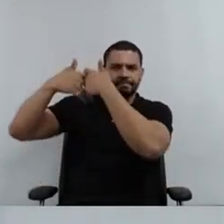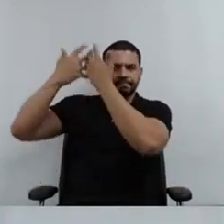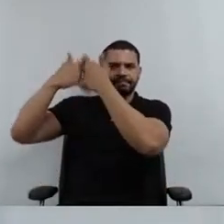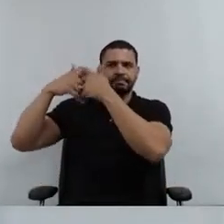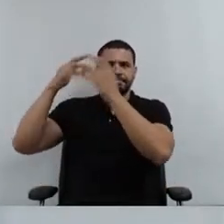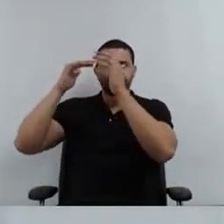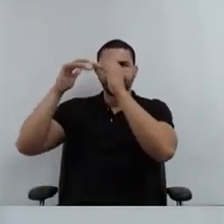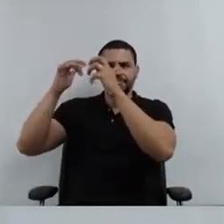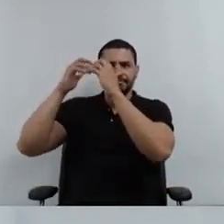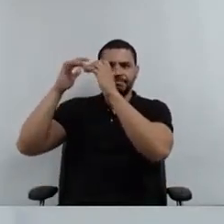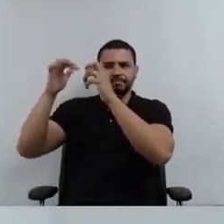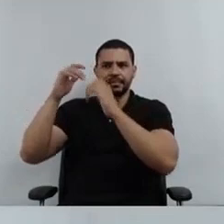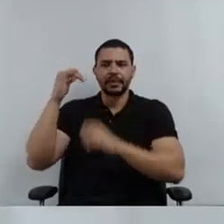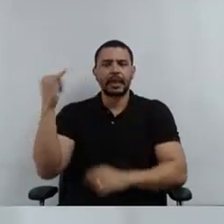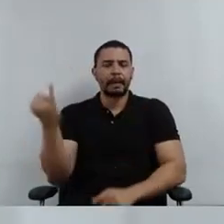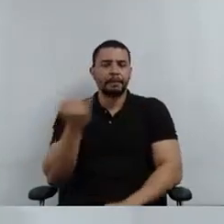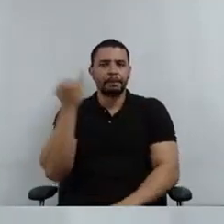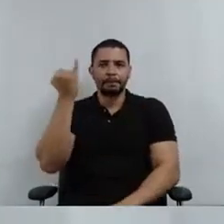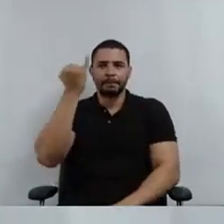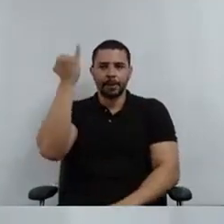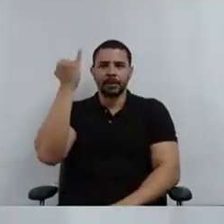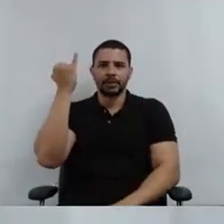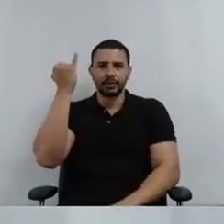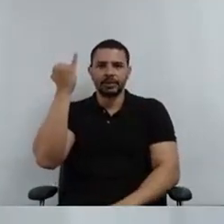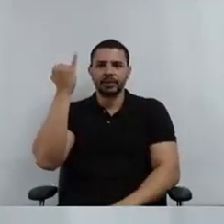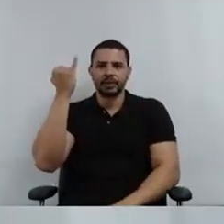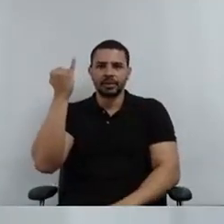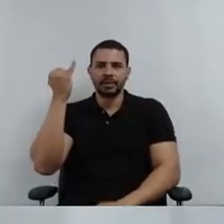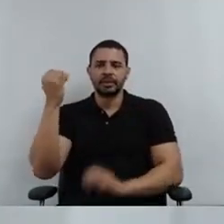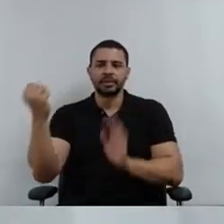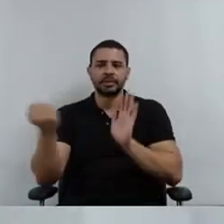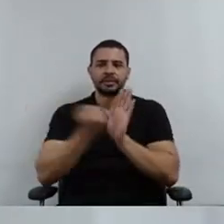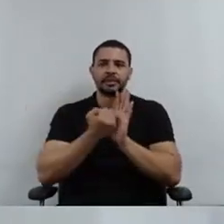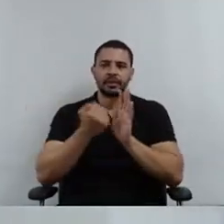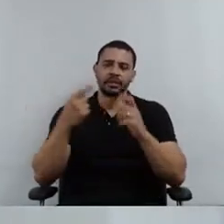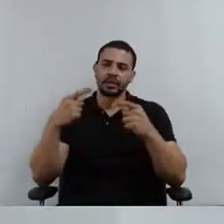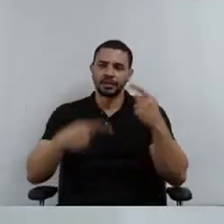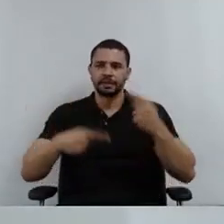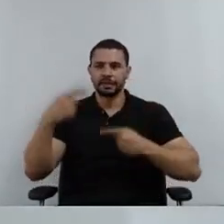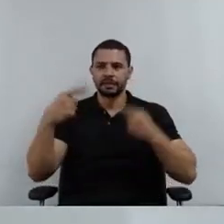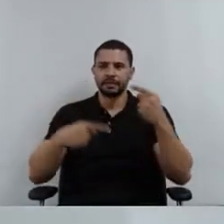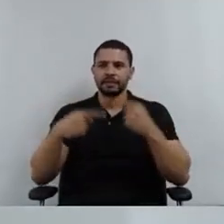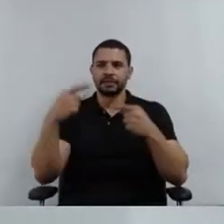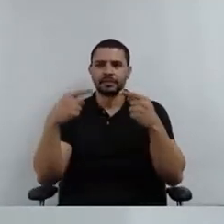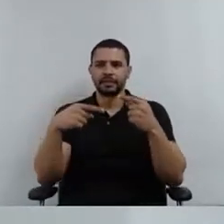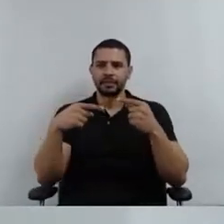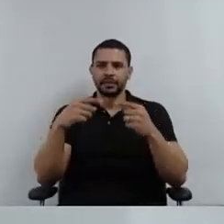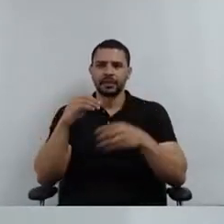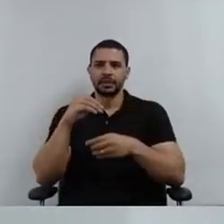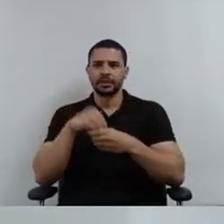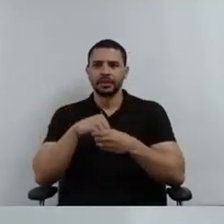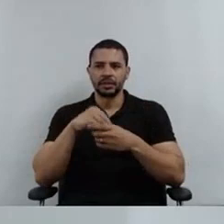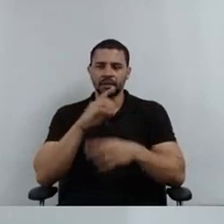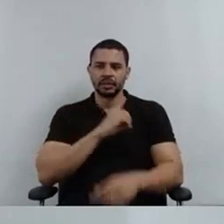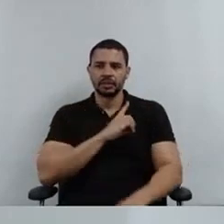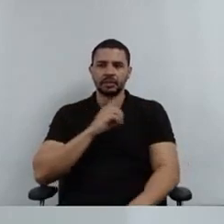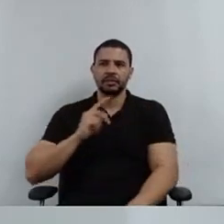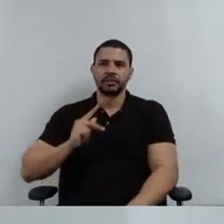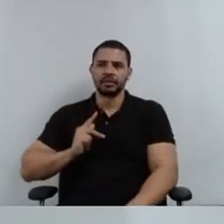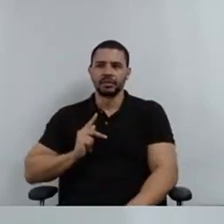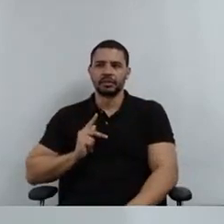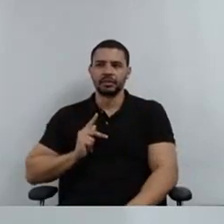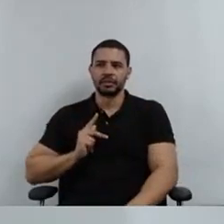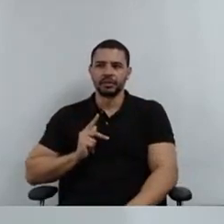entendem ser importantes para marcar as construções políticas que se darão internamente na Defensoria Pública, especialmente